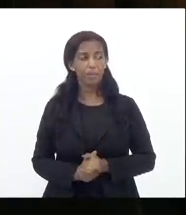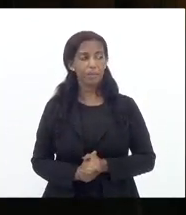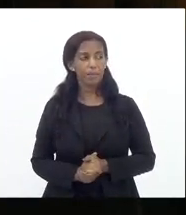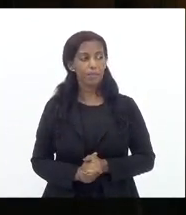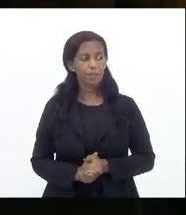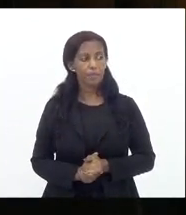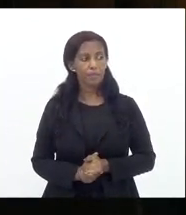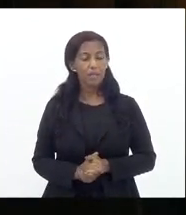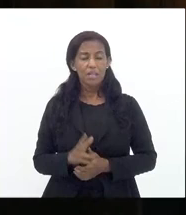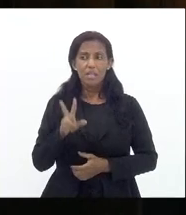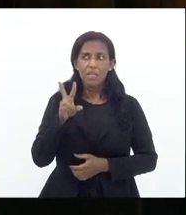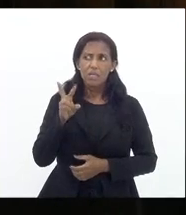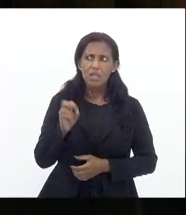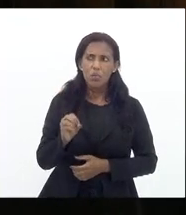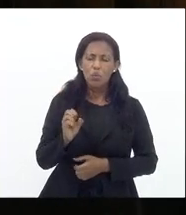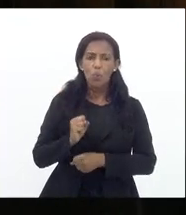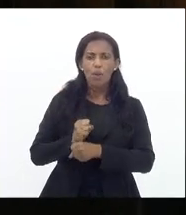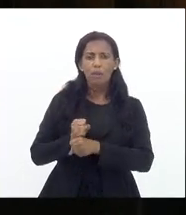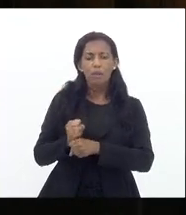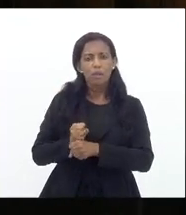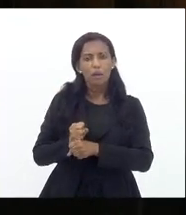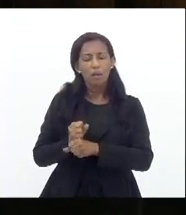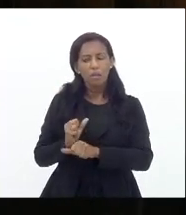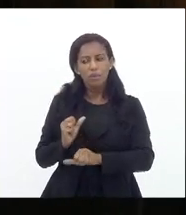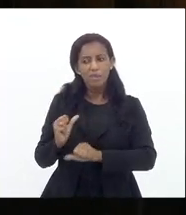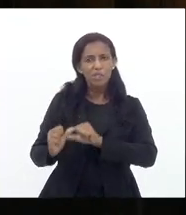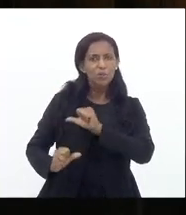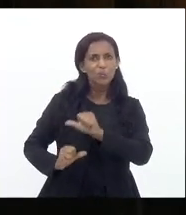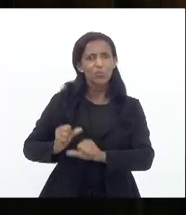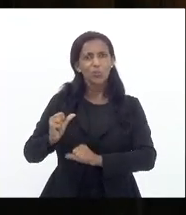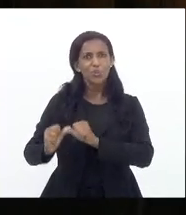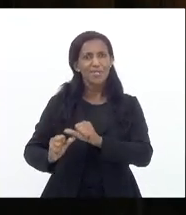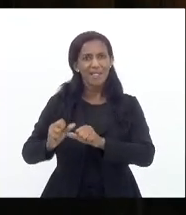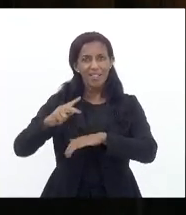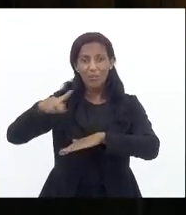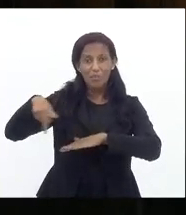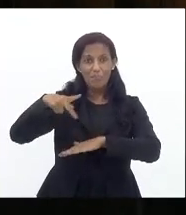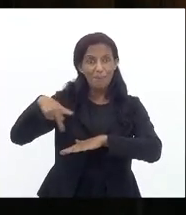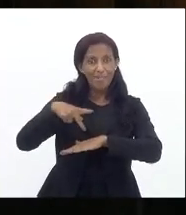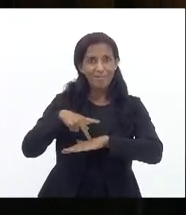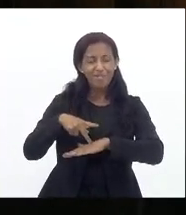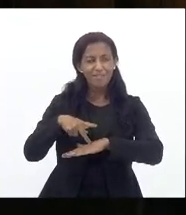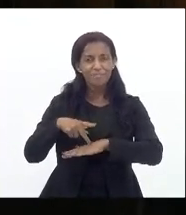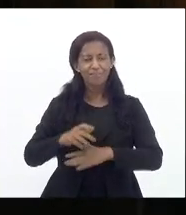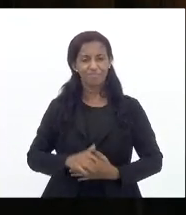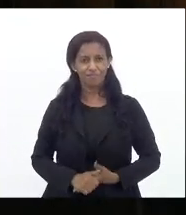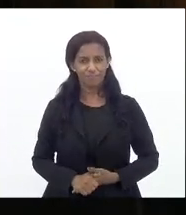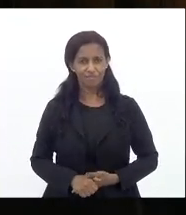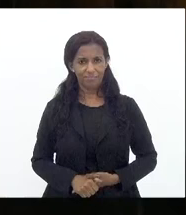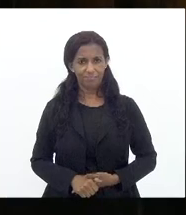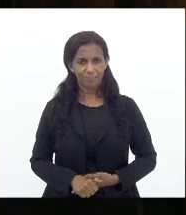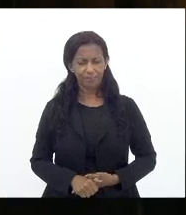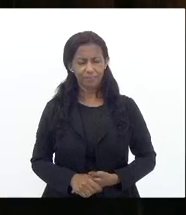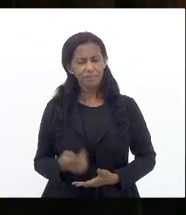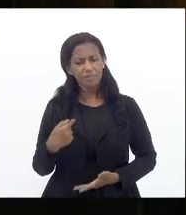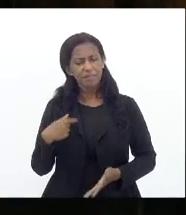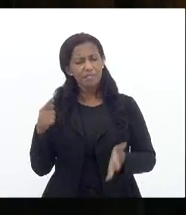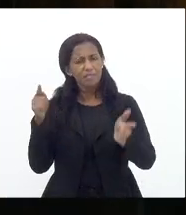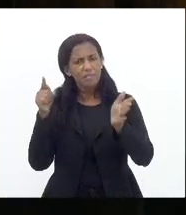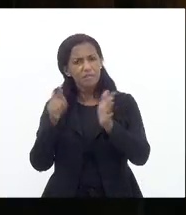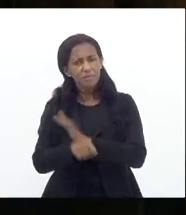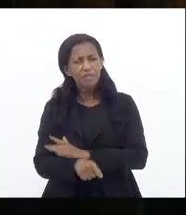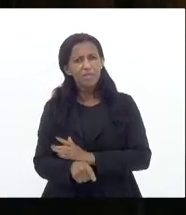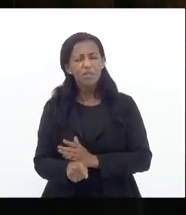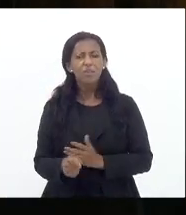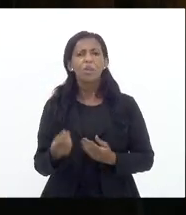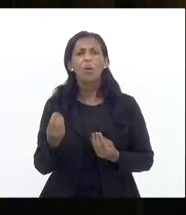em 50 anos eles mudaram a realidade do país e a pergunta foi feita